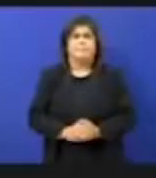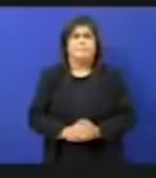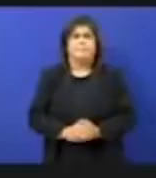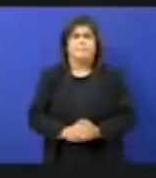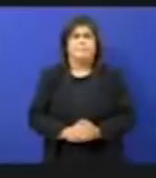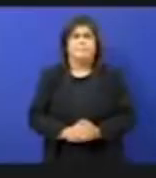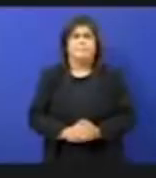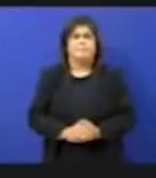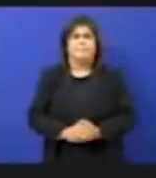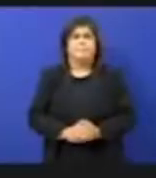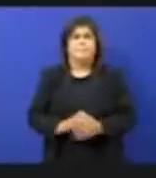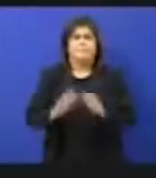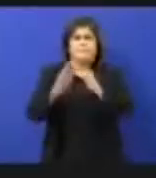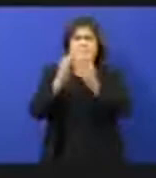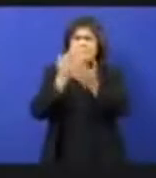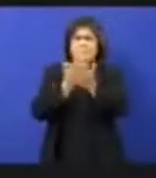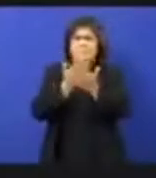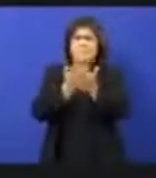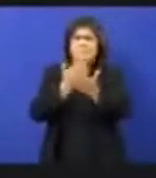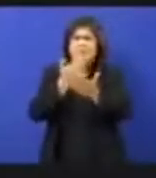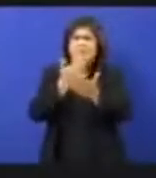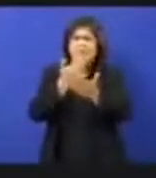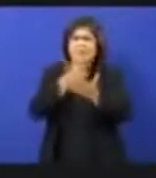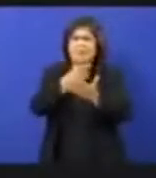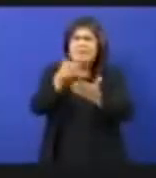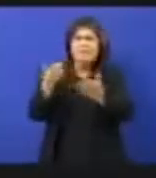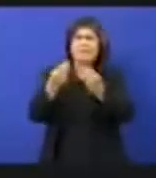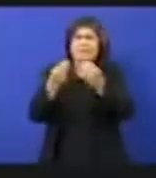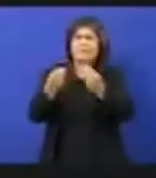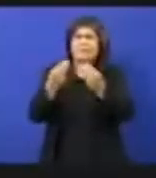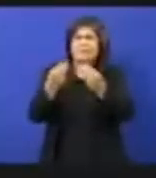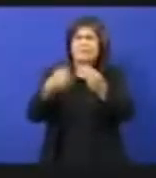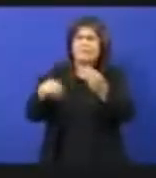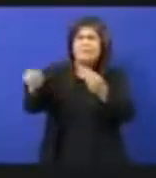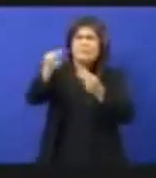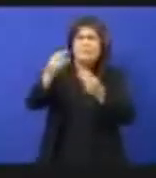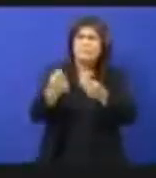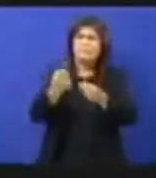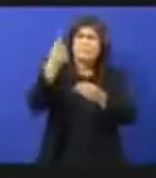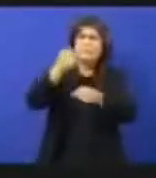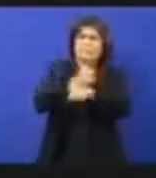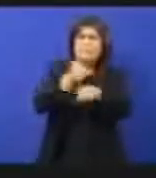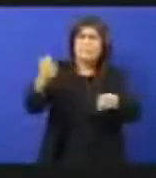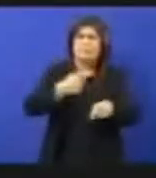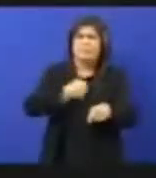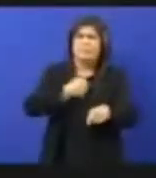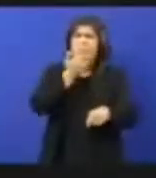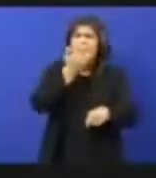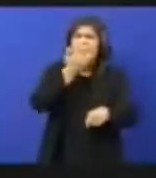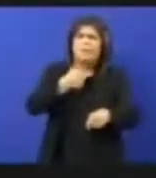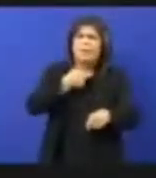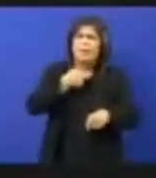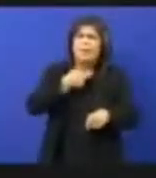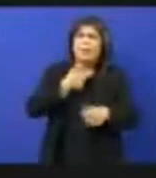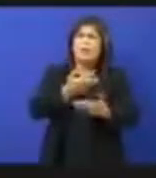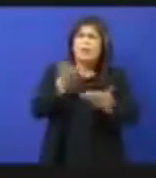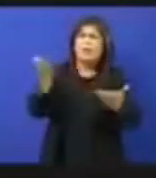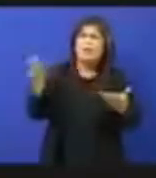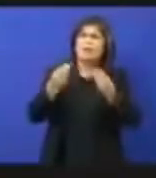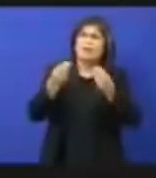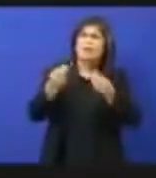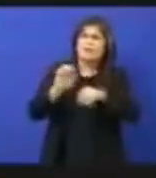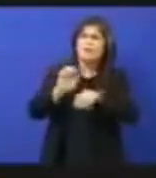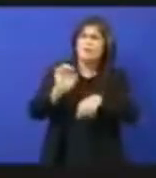filha minha estudar num colégio desse, olha. Olha isso aí, a situação desse colégio aqui, estadual. Veja aí, olha.